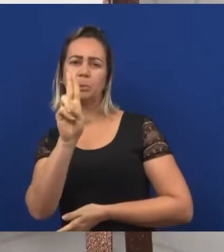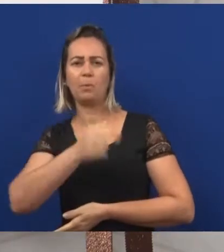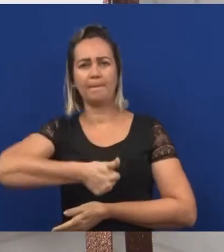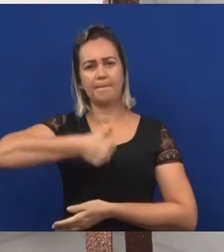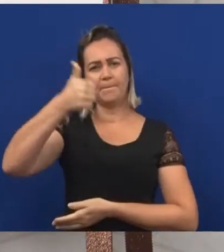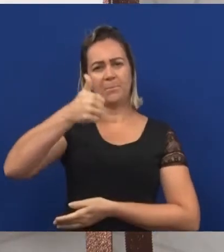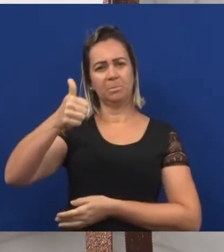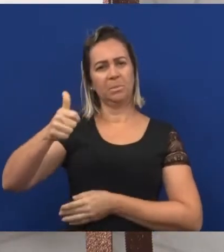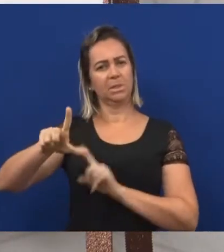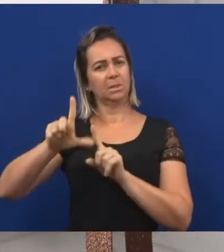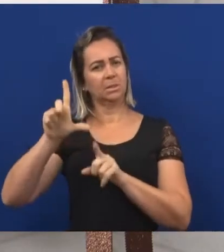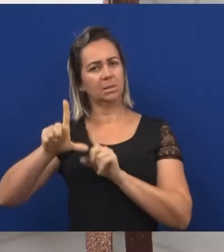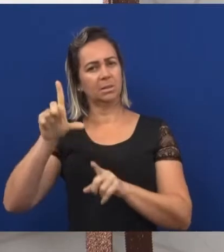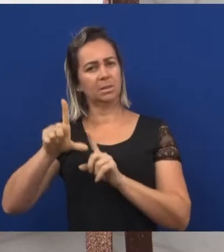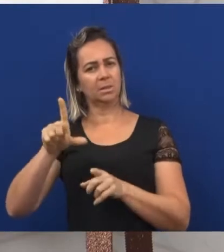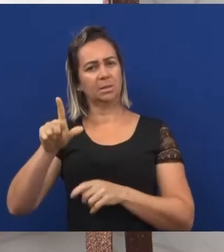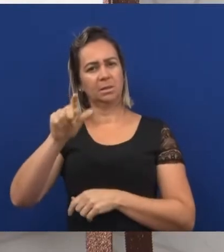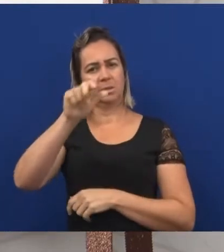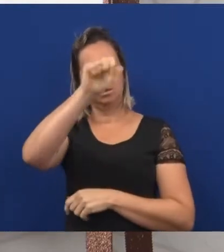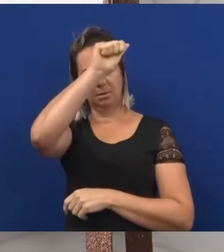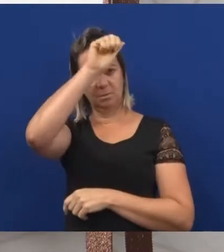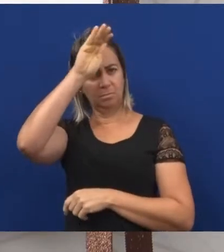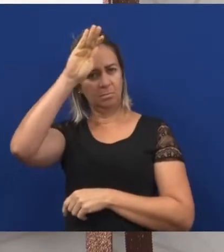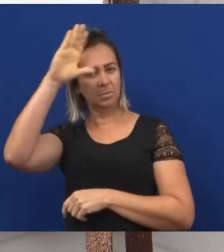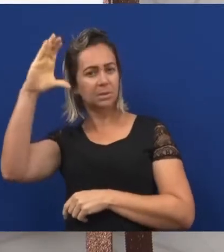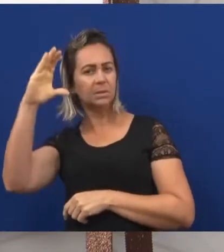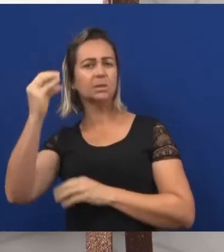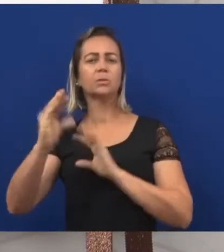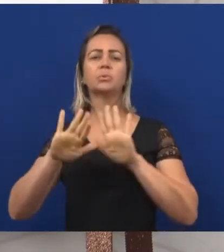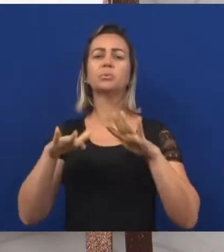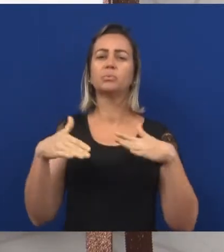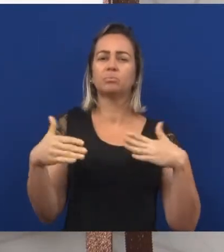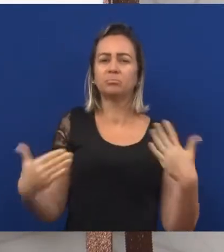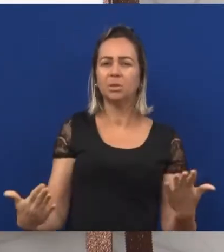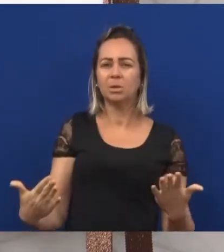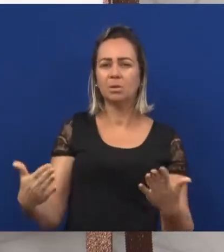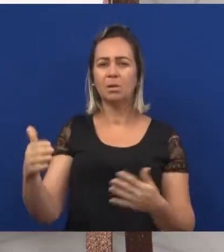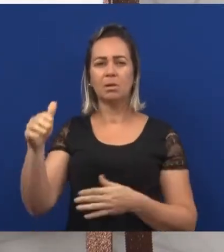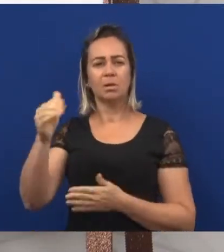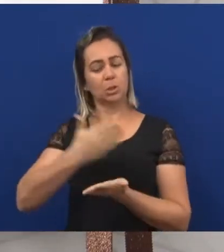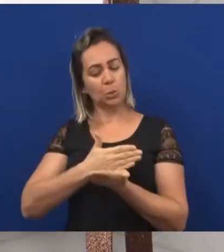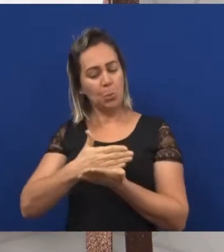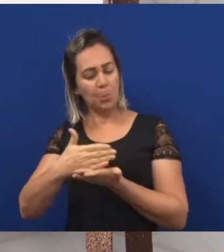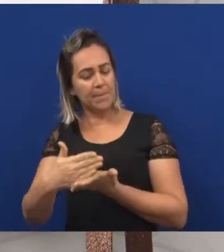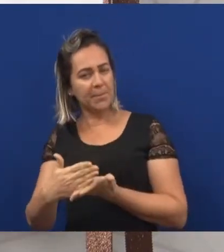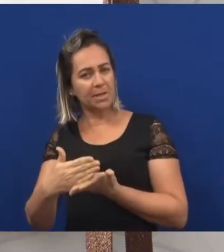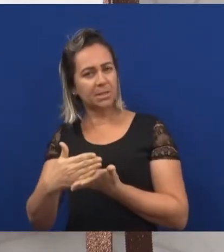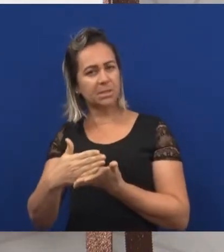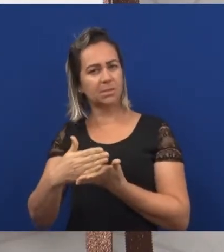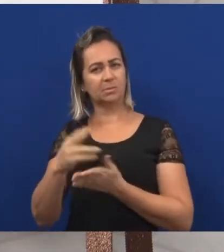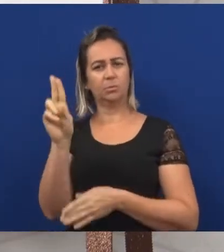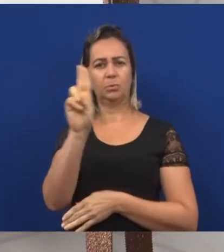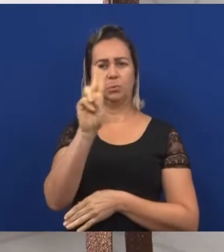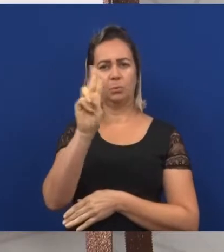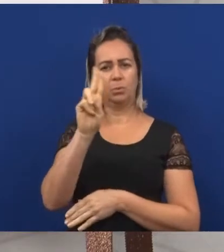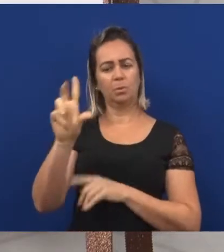alfabeto, que é o A, os nomes que se iniciam com a letra A,